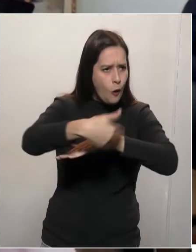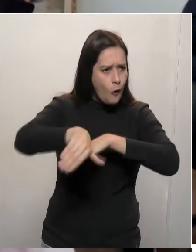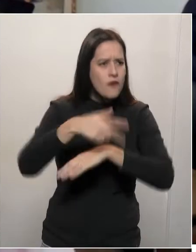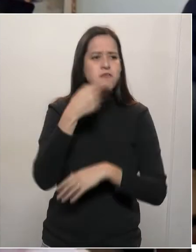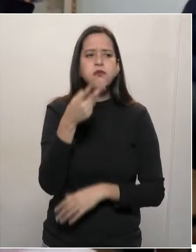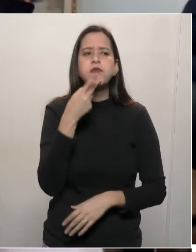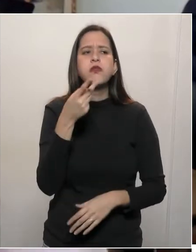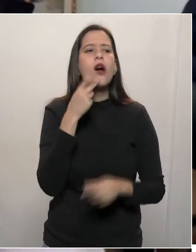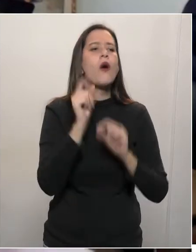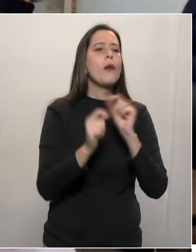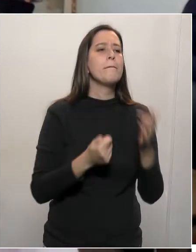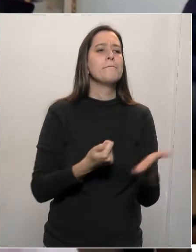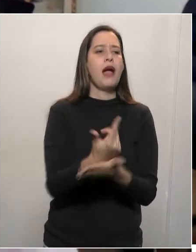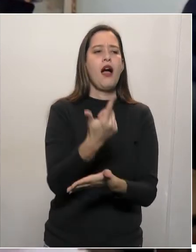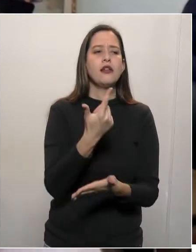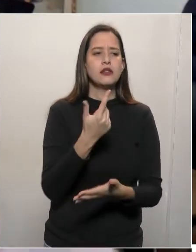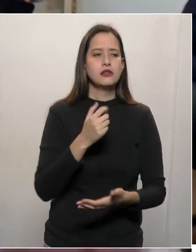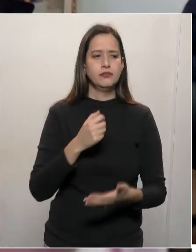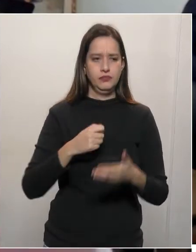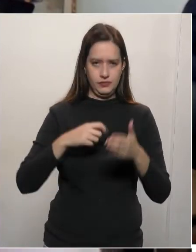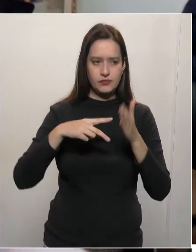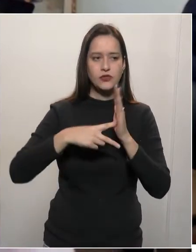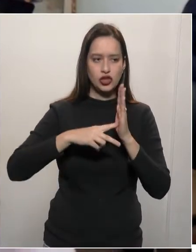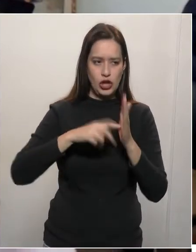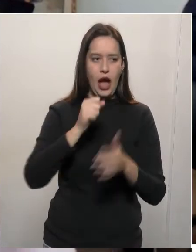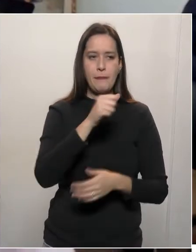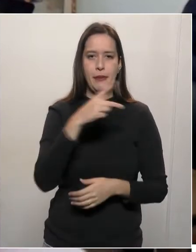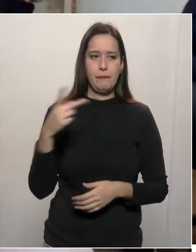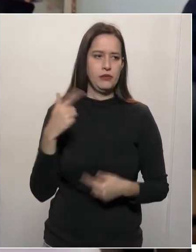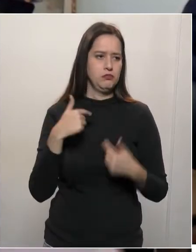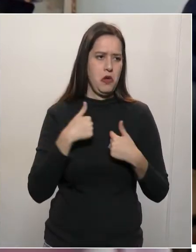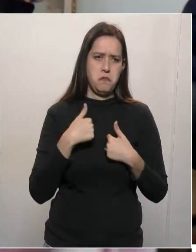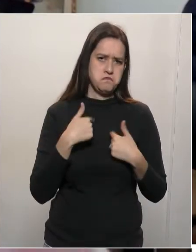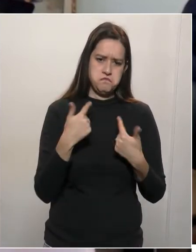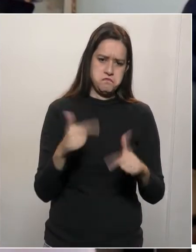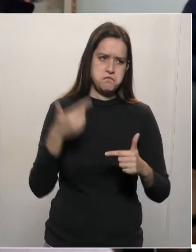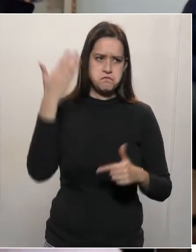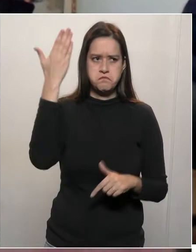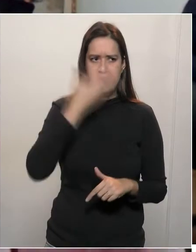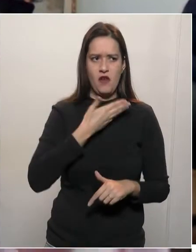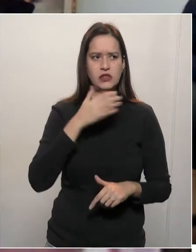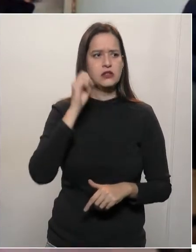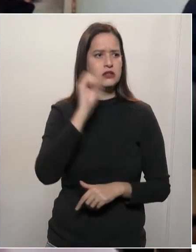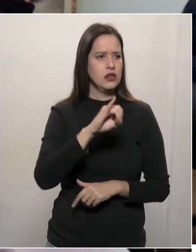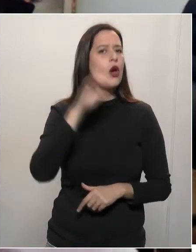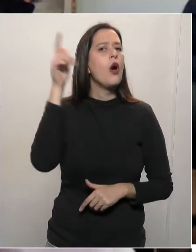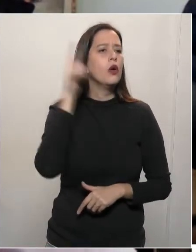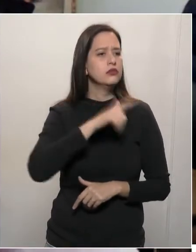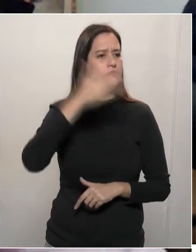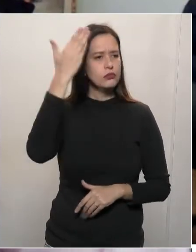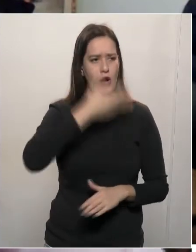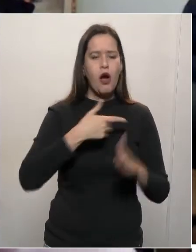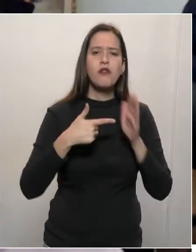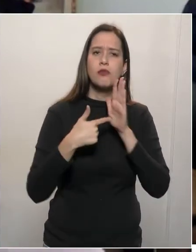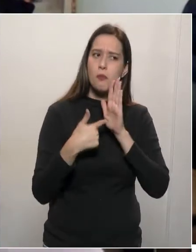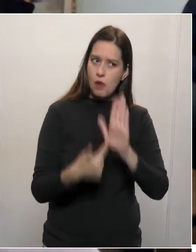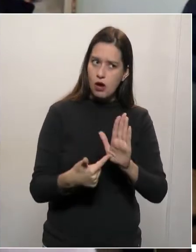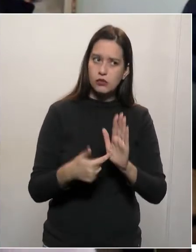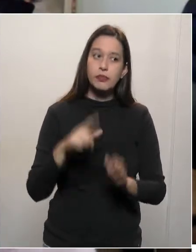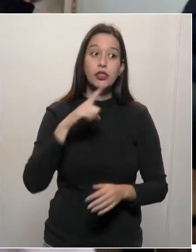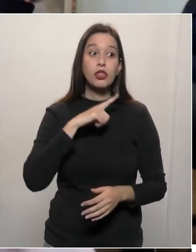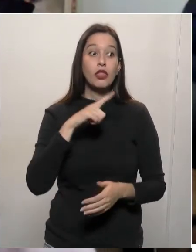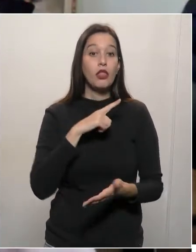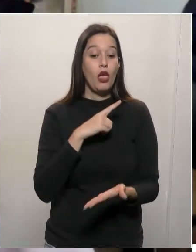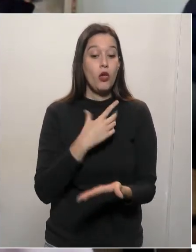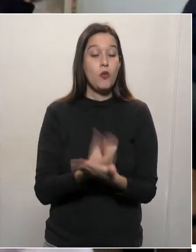Eu não tenho essa confirmação. Eu vou buscar essa informação. Estão sendo financiados. Em alguns momentos, eu tenho gravação aqui. Estão